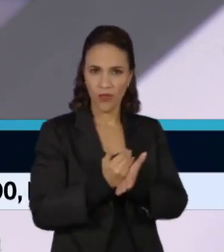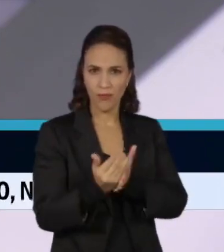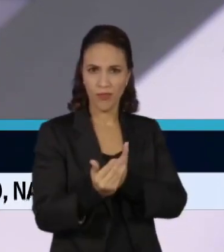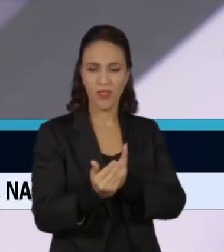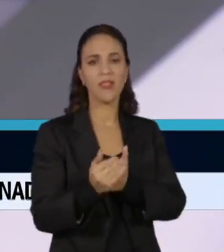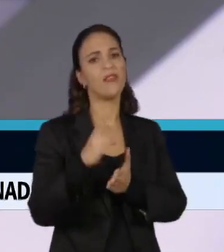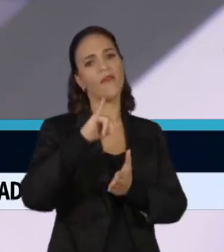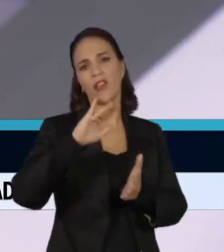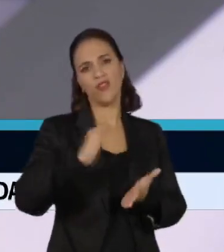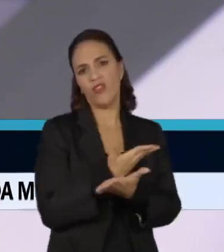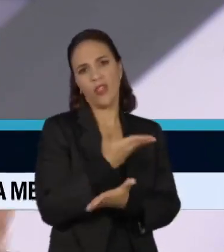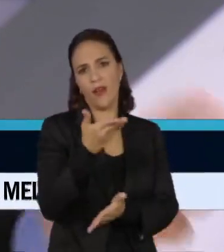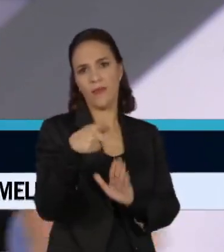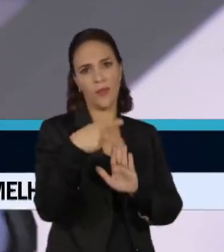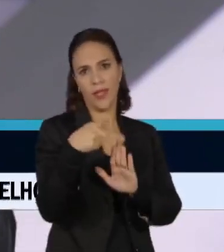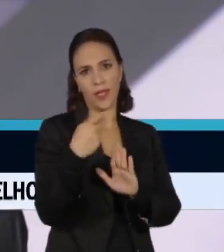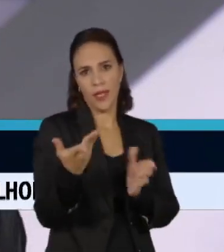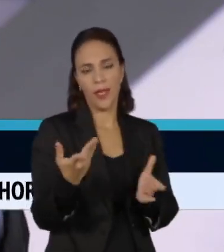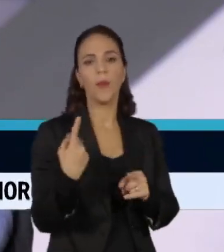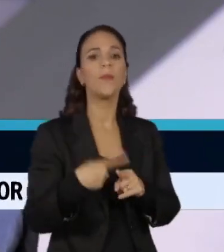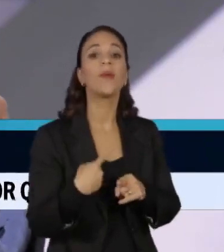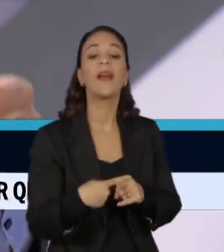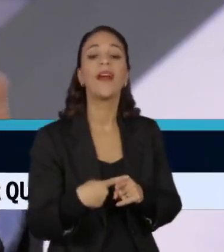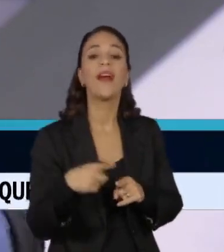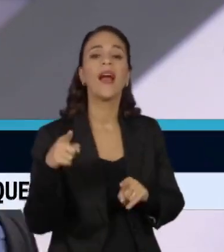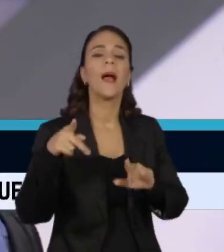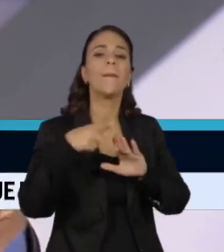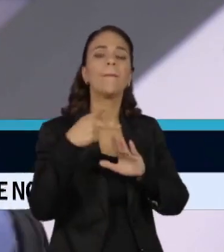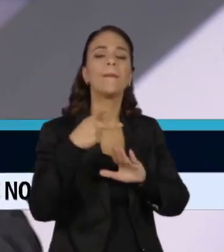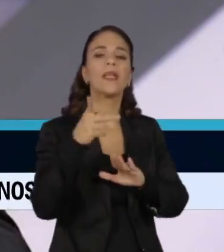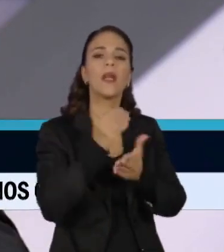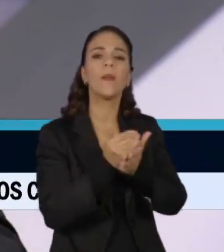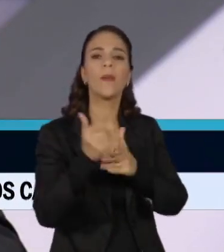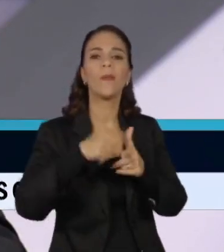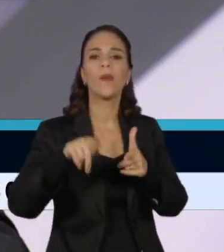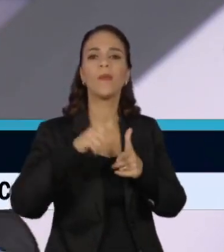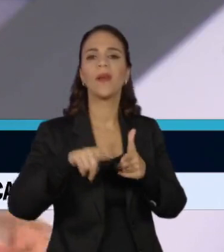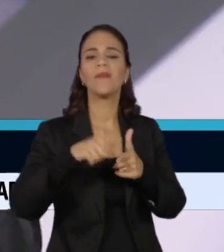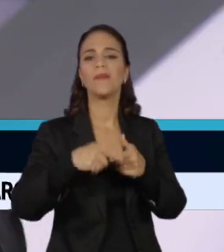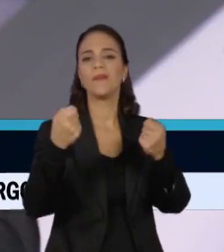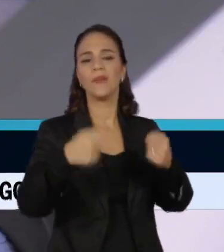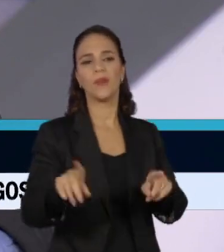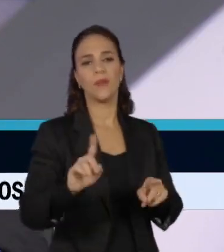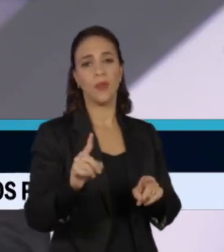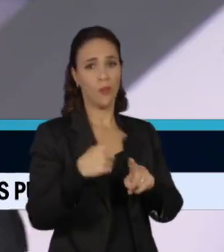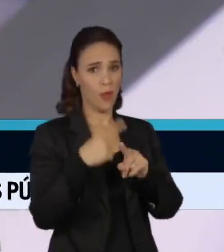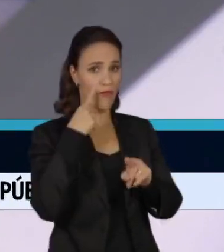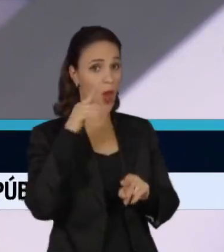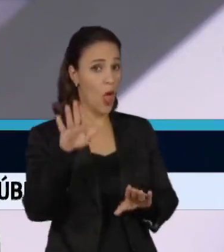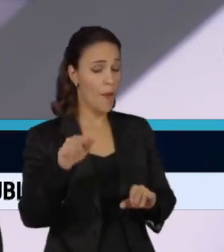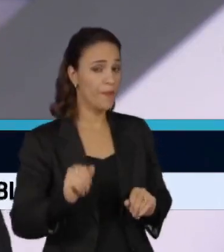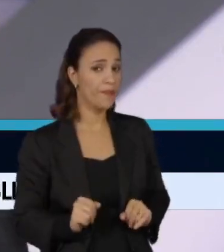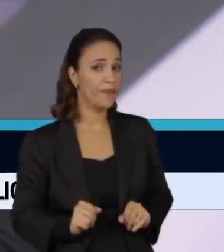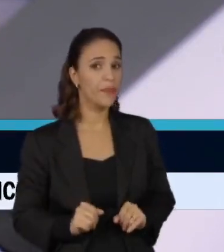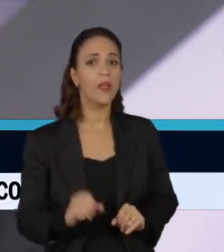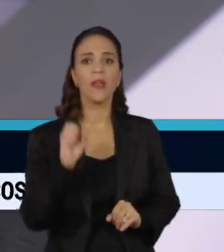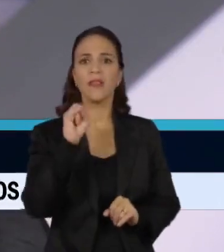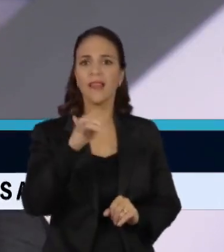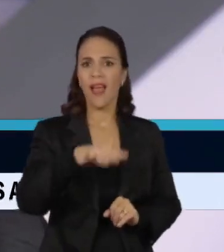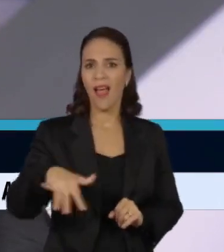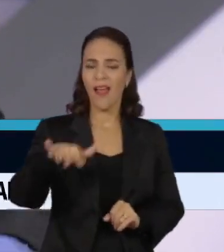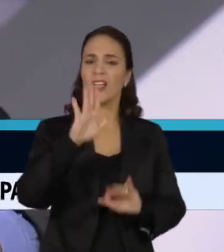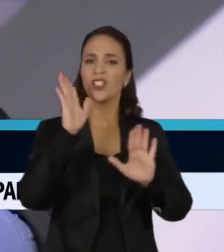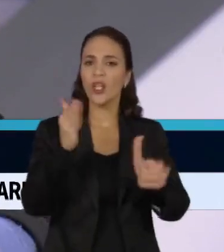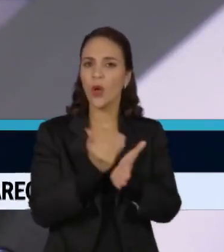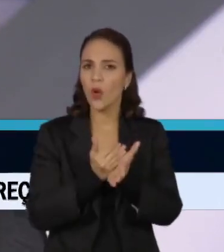quando tomar posse, é revogar essa portaria, porque ela cria um problema que não precisa ser criado. Porque ela diz assim, olha, se uma área estiver já